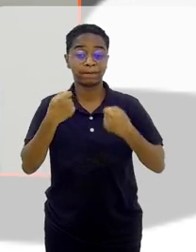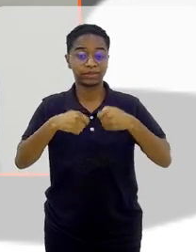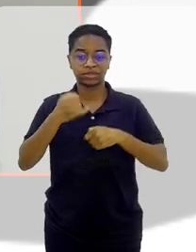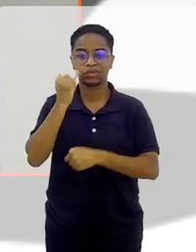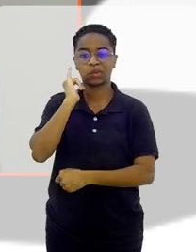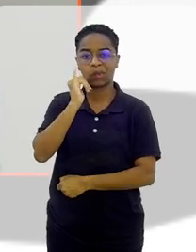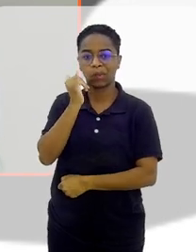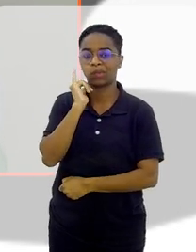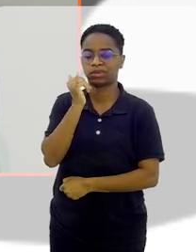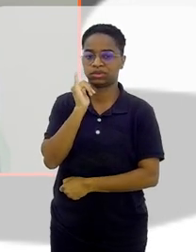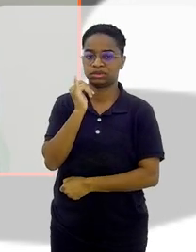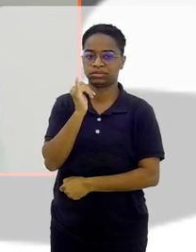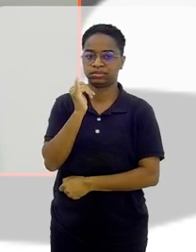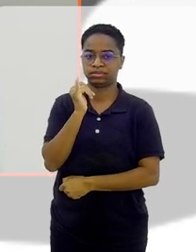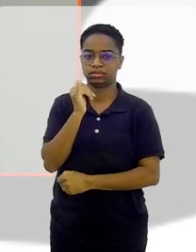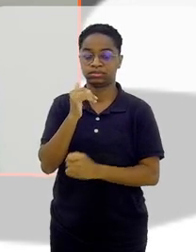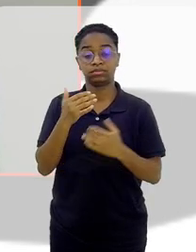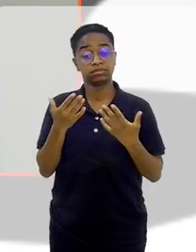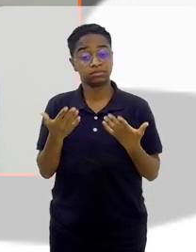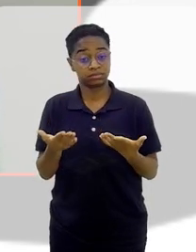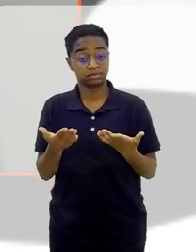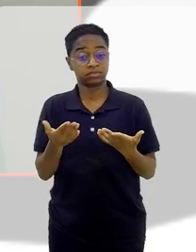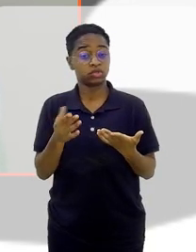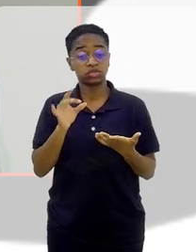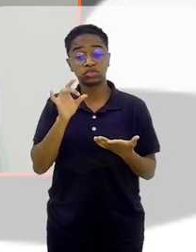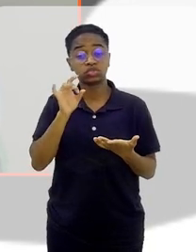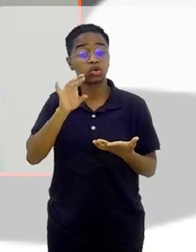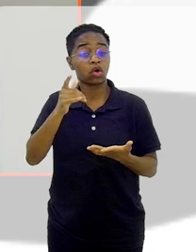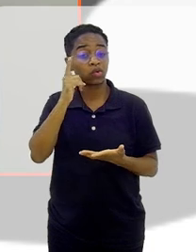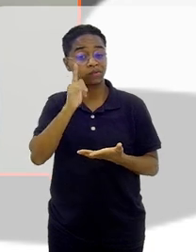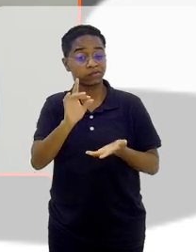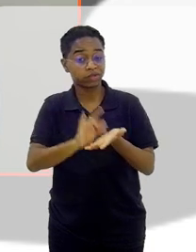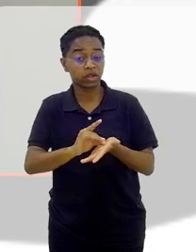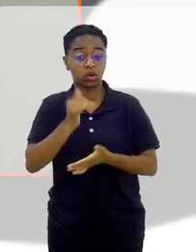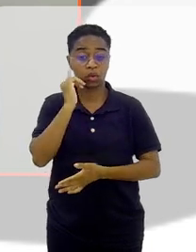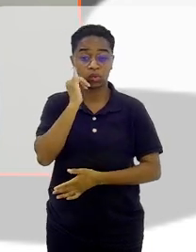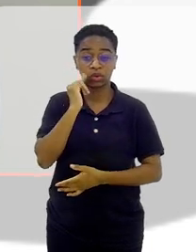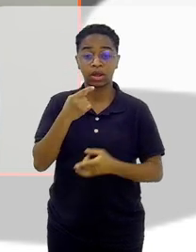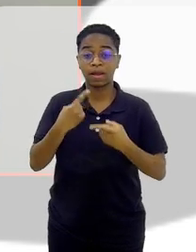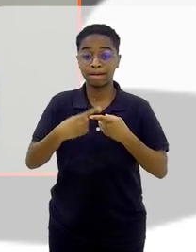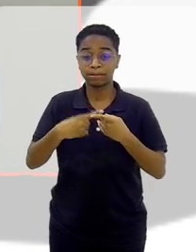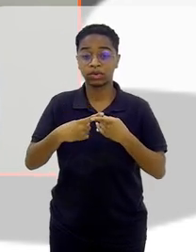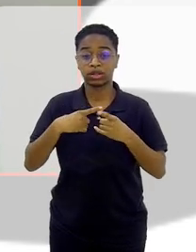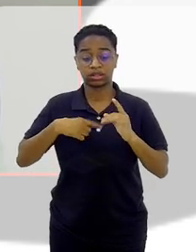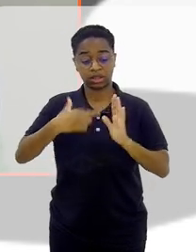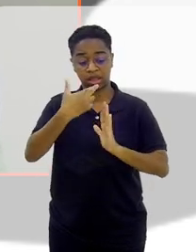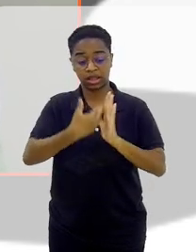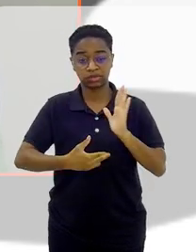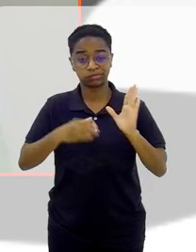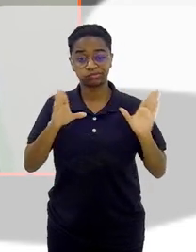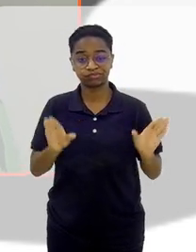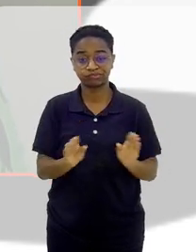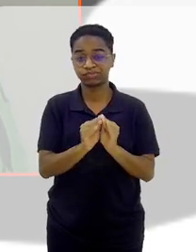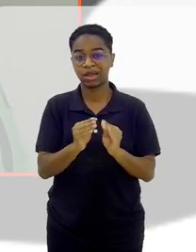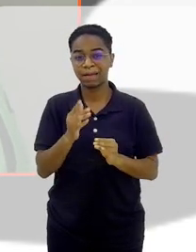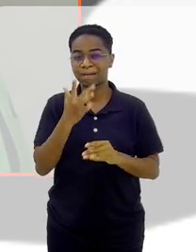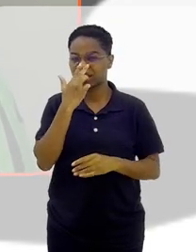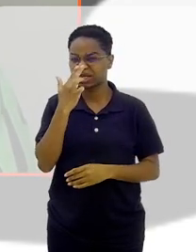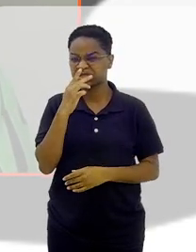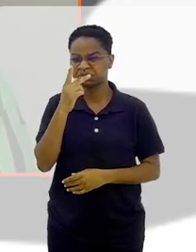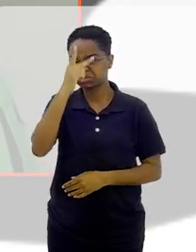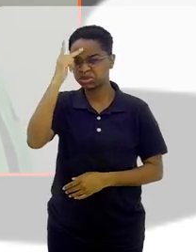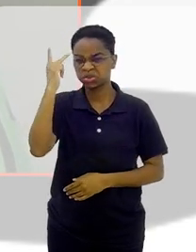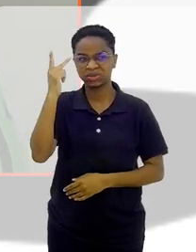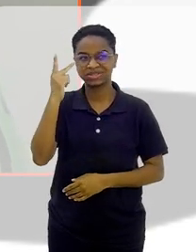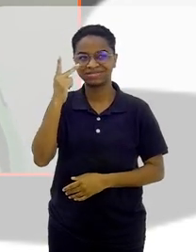contadas. E pra elas serem contadas, como as redações ficaram muito enxutas e as pessoas praticamente não saem